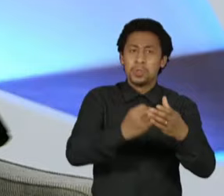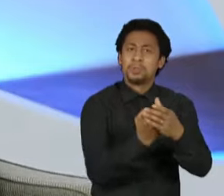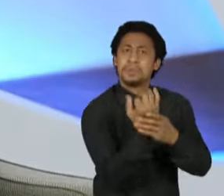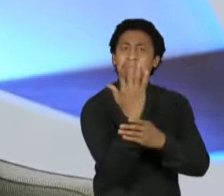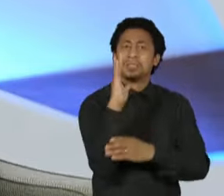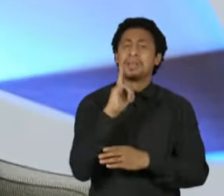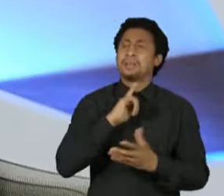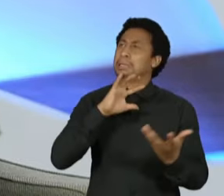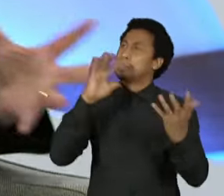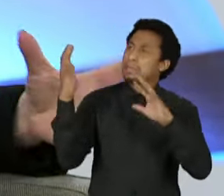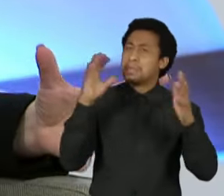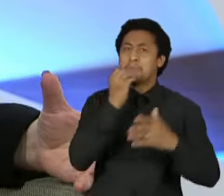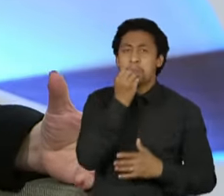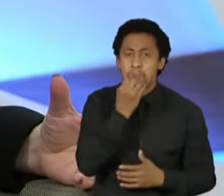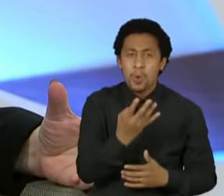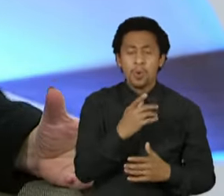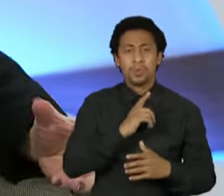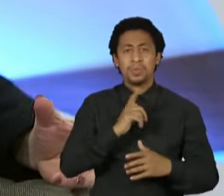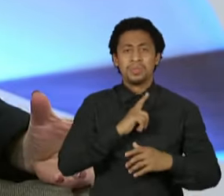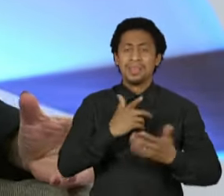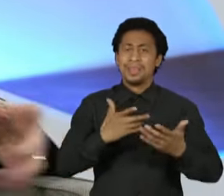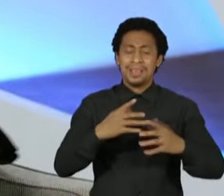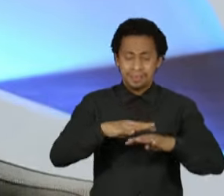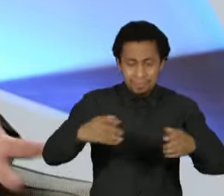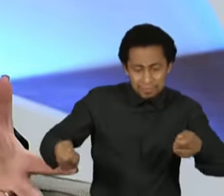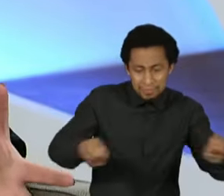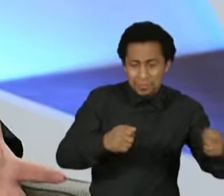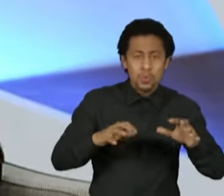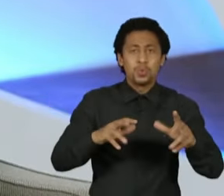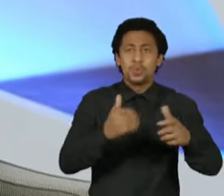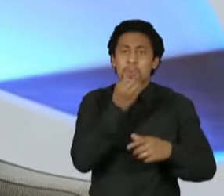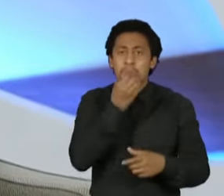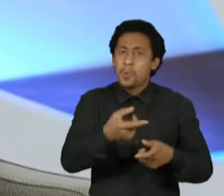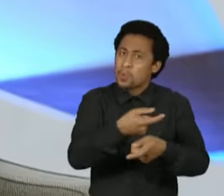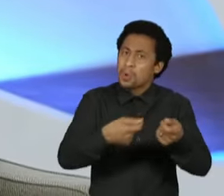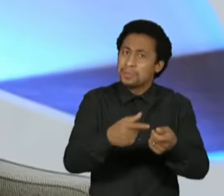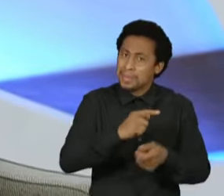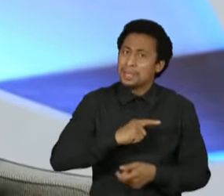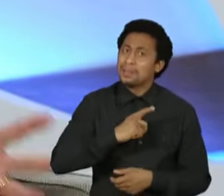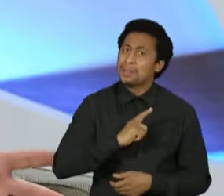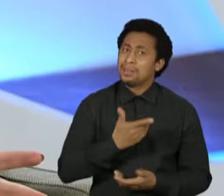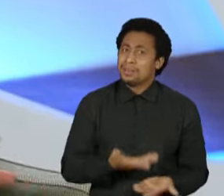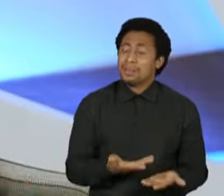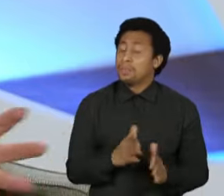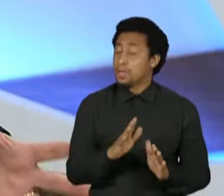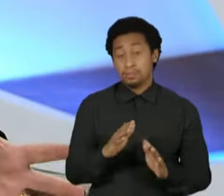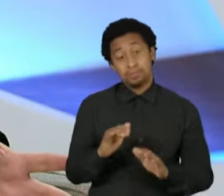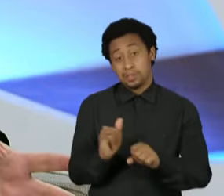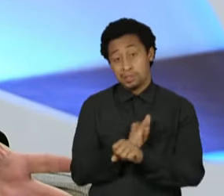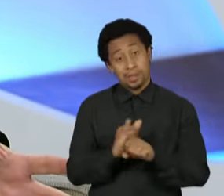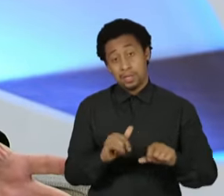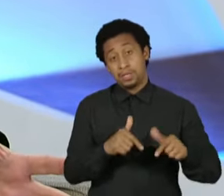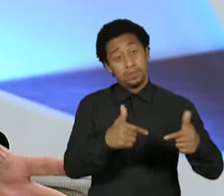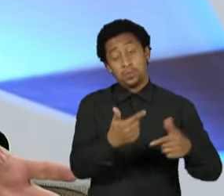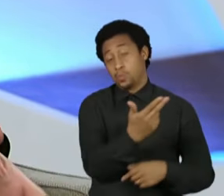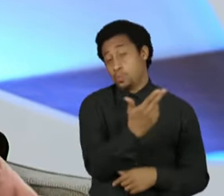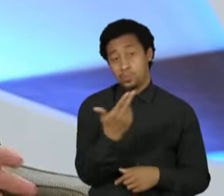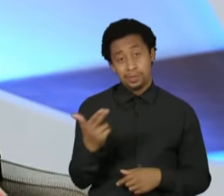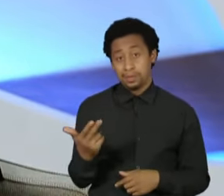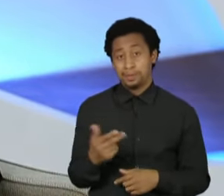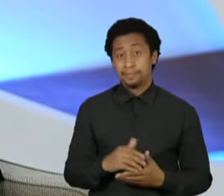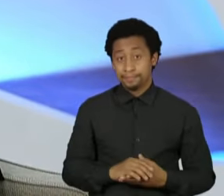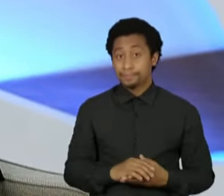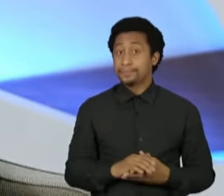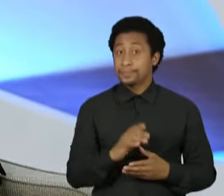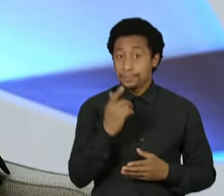minério, você tem uma diversidade econômica, mas você não faz o dever de casa. Na realidade, a reforma trabalhista,